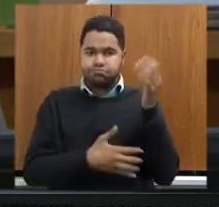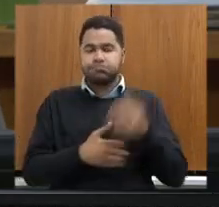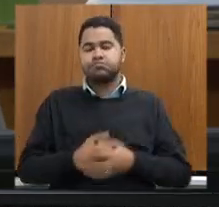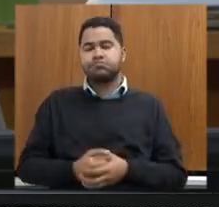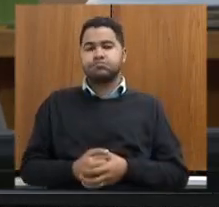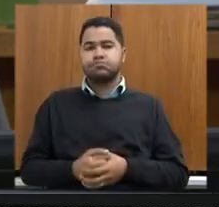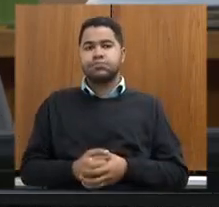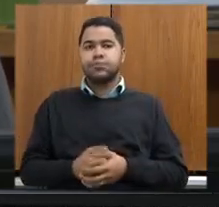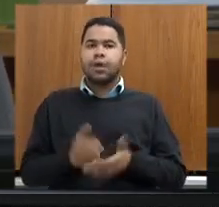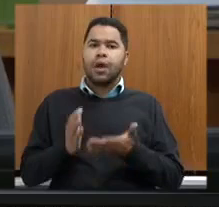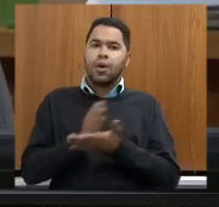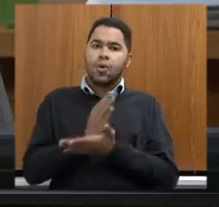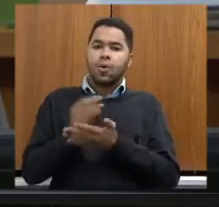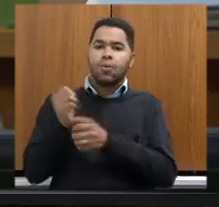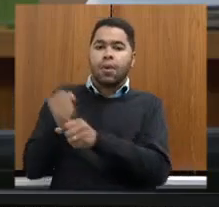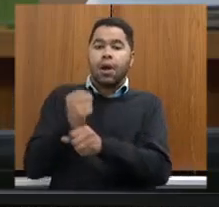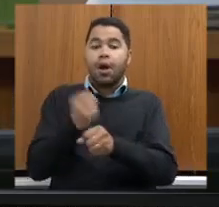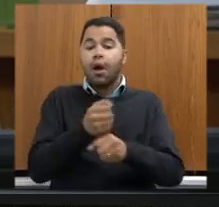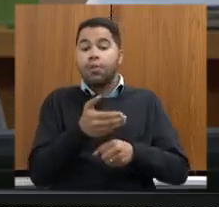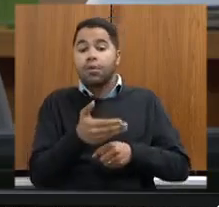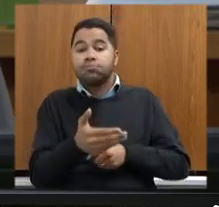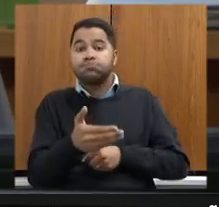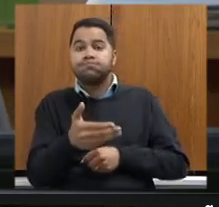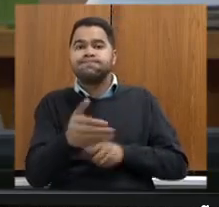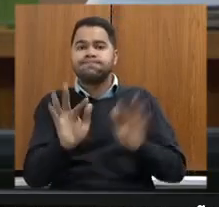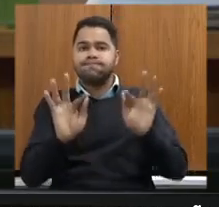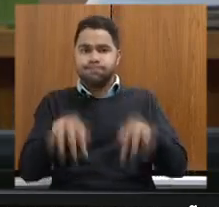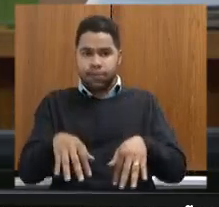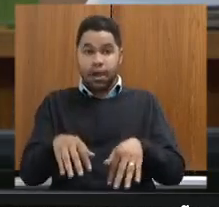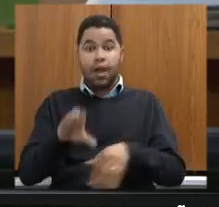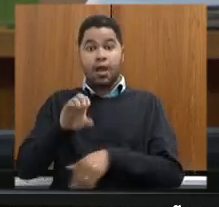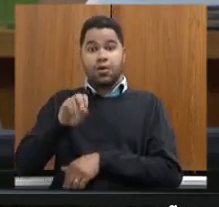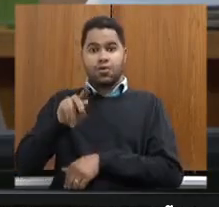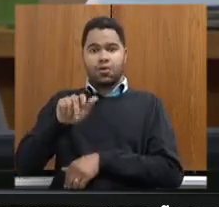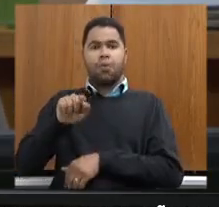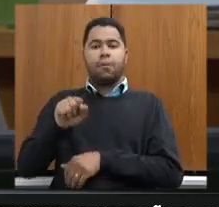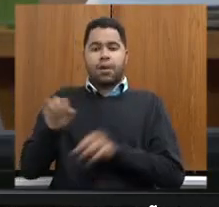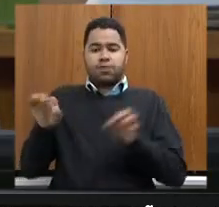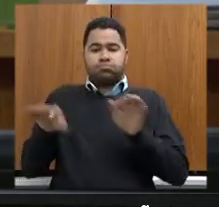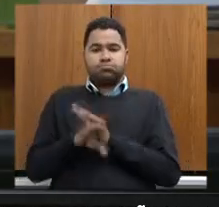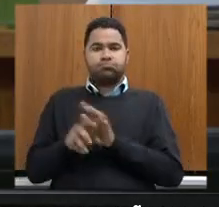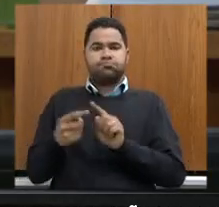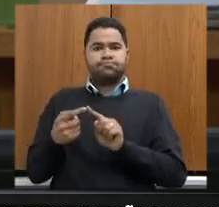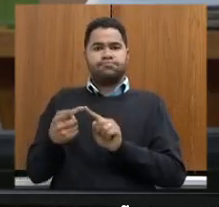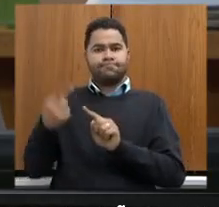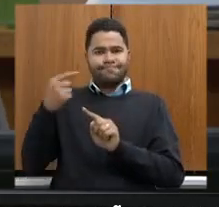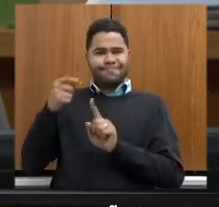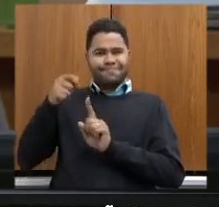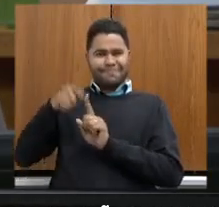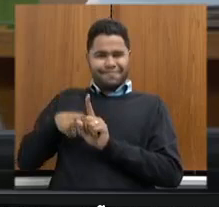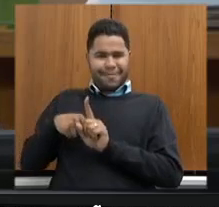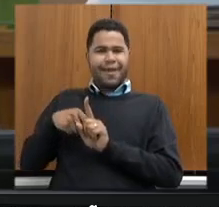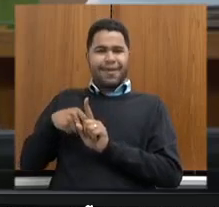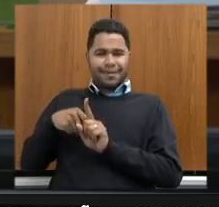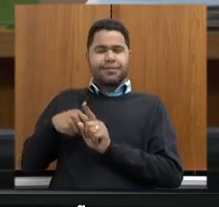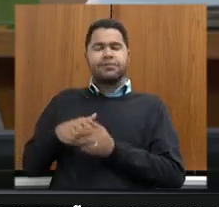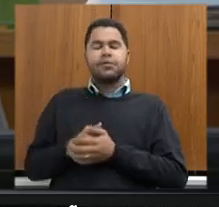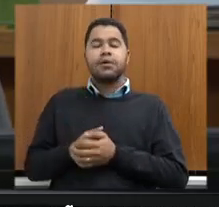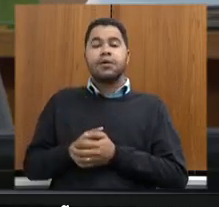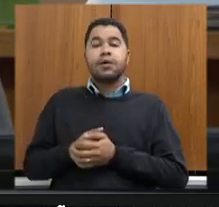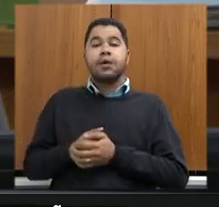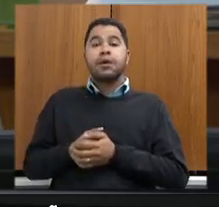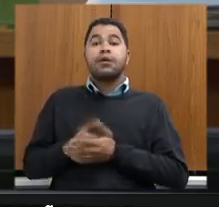tinha algumas obras a serem concluídas, a Copaz concluiu agora, no último mês, essas obras, a